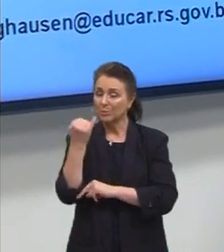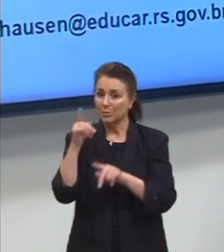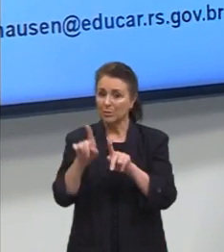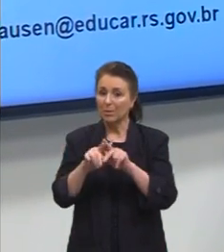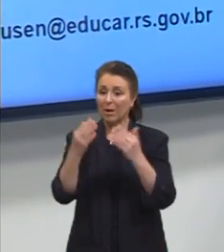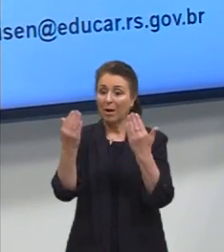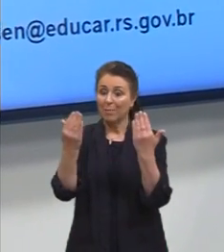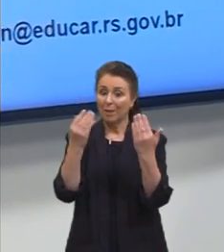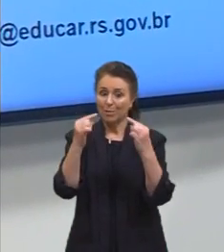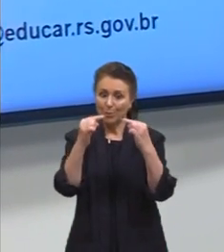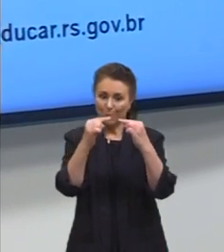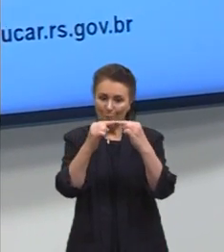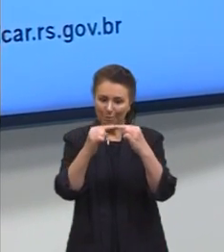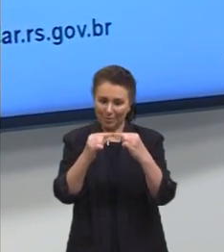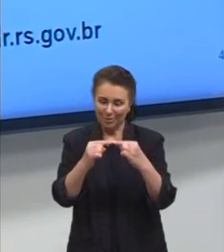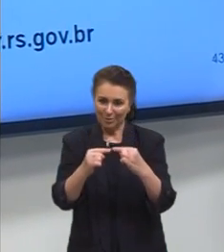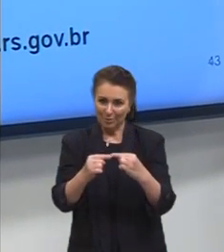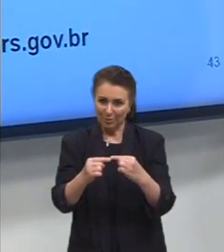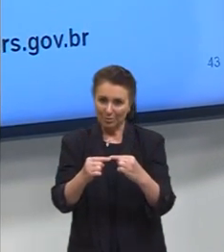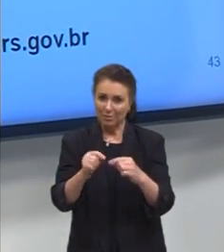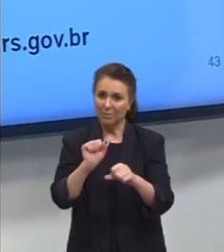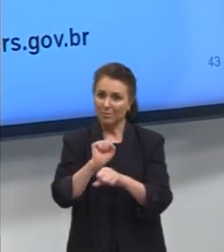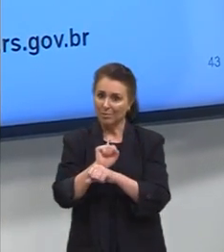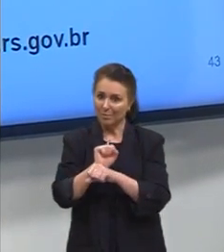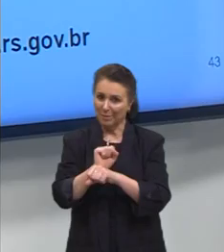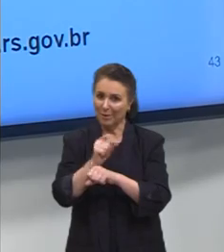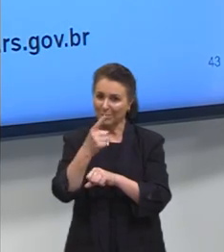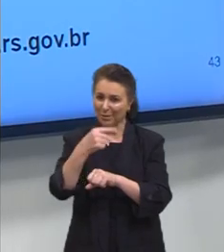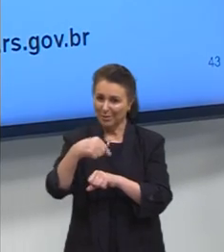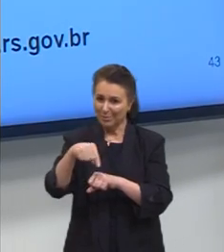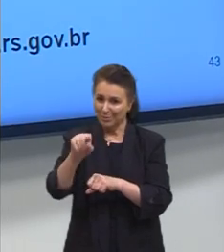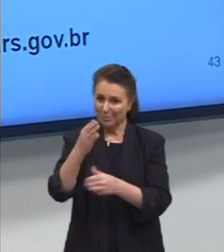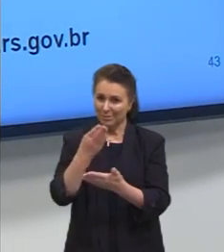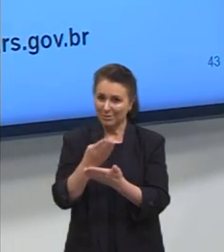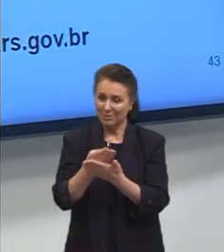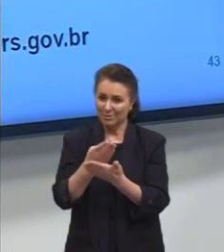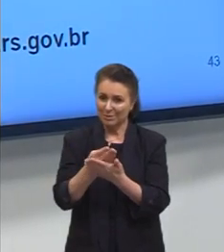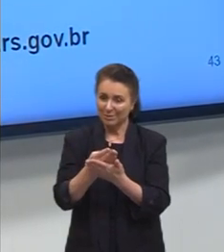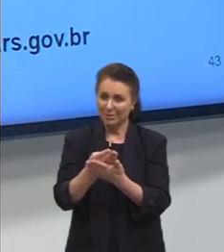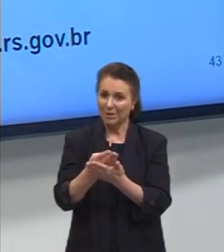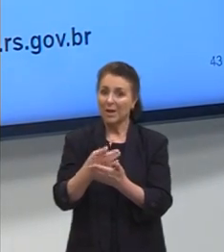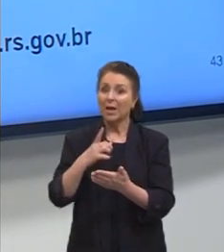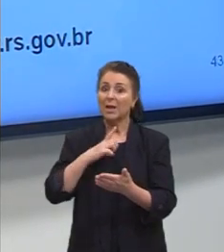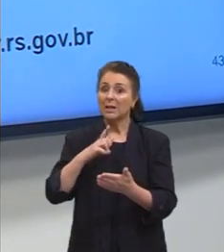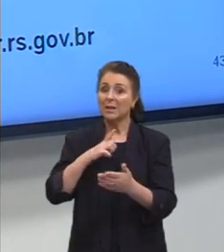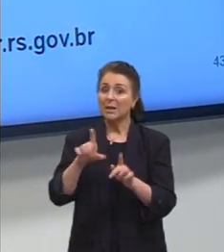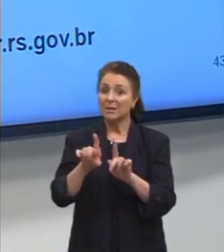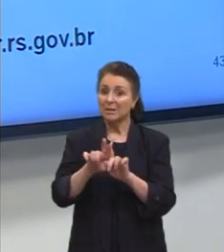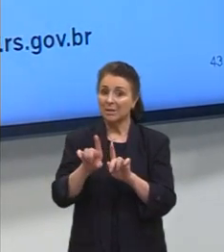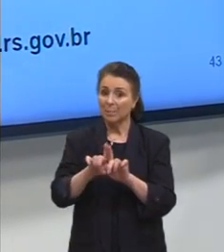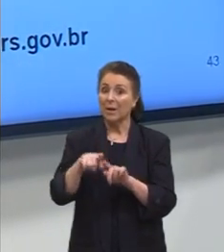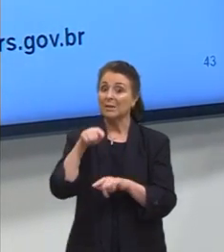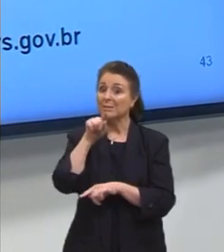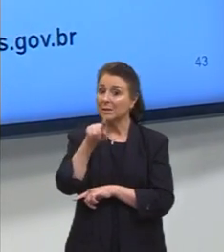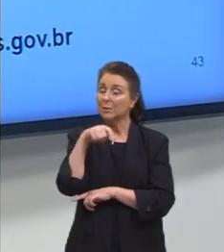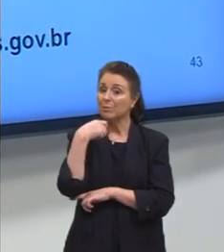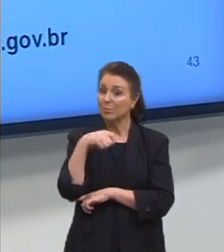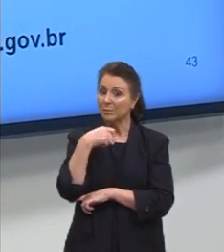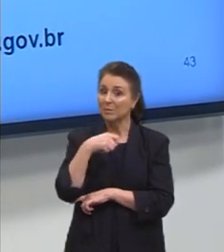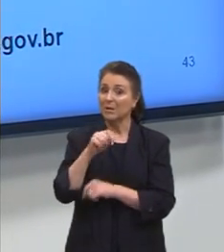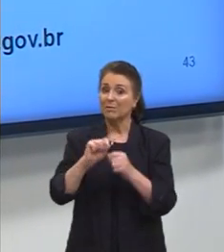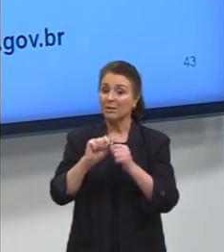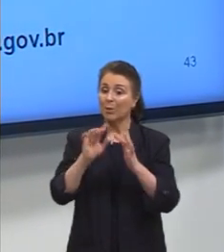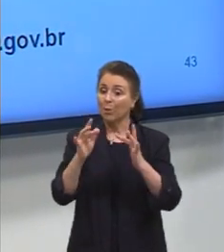análise combinatória. Eu espero vocês nas próximas aulas. Eu deixo aqui de novo, se vocês precisarem entrar em